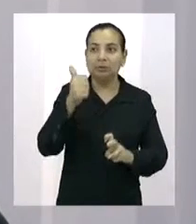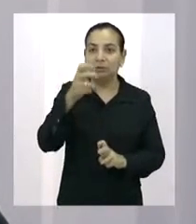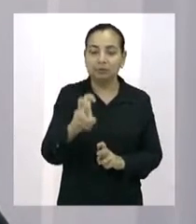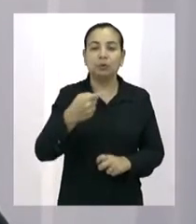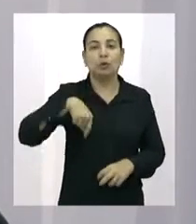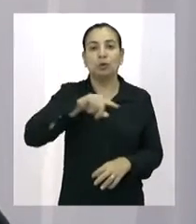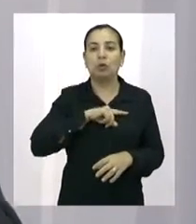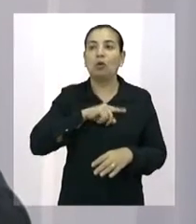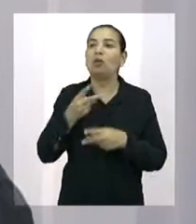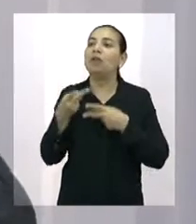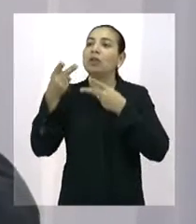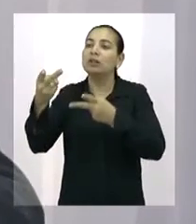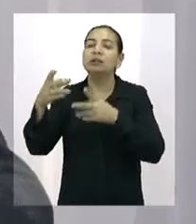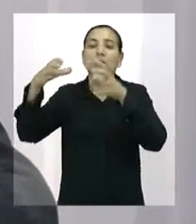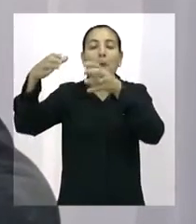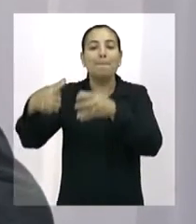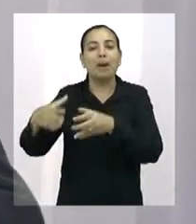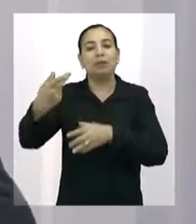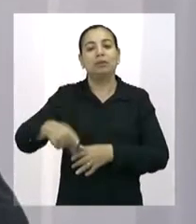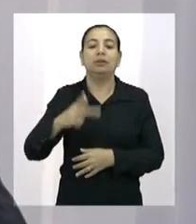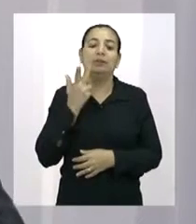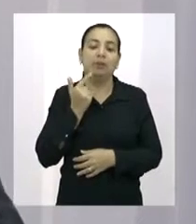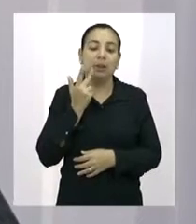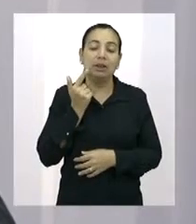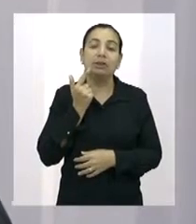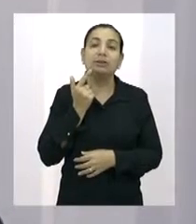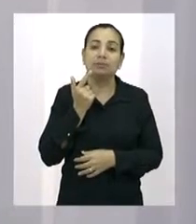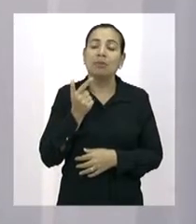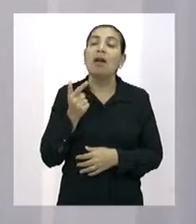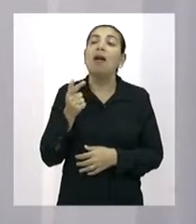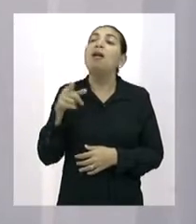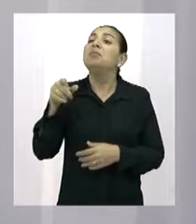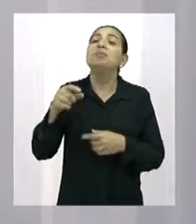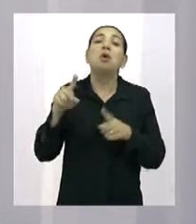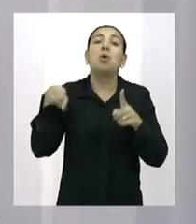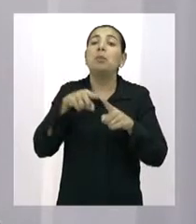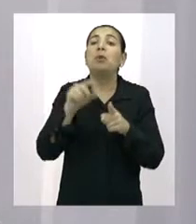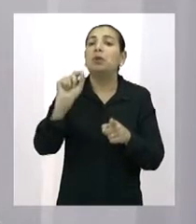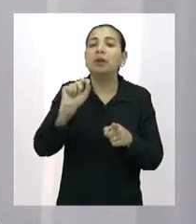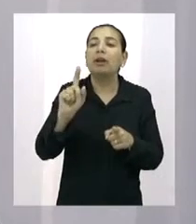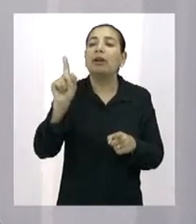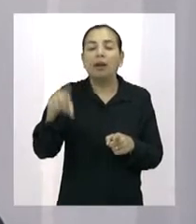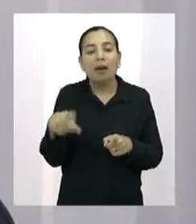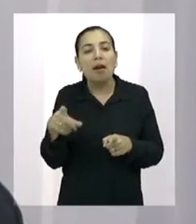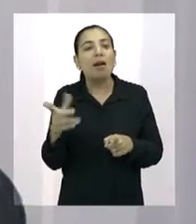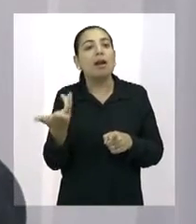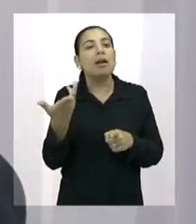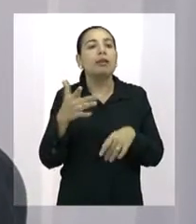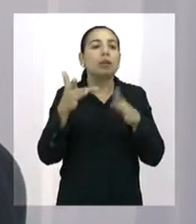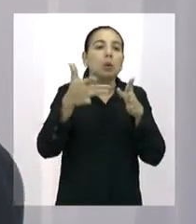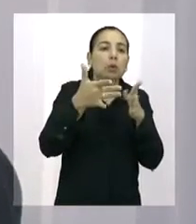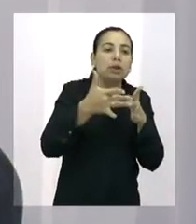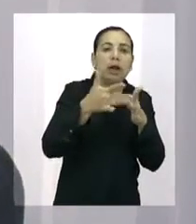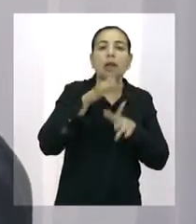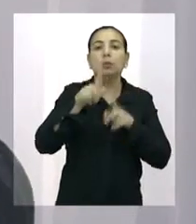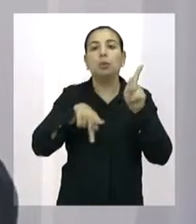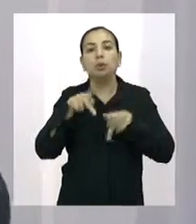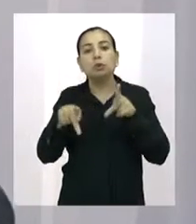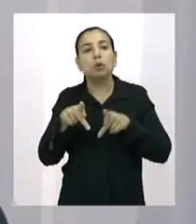cidade de Fortaleza. E é uma oportunidade que nós temos de conversar com as pessoas, de ouvir suas reivindicações, de